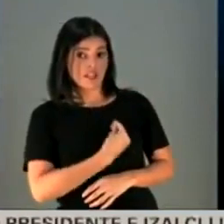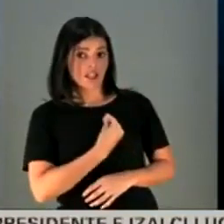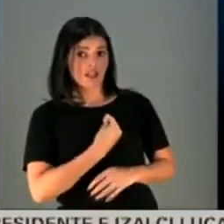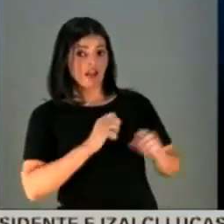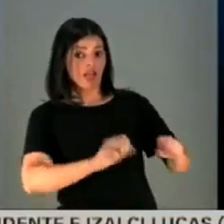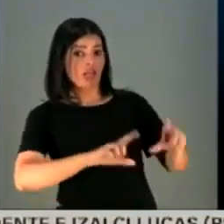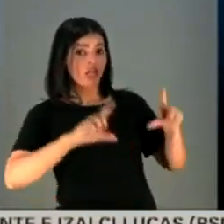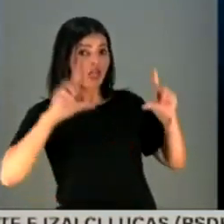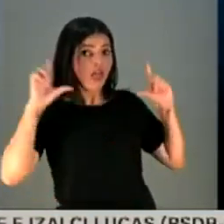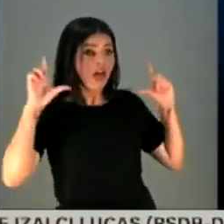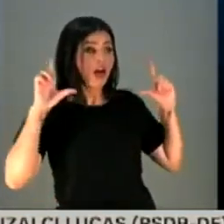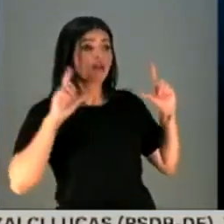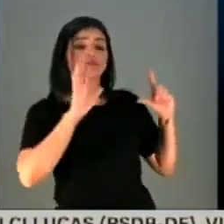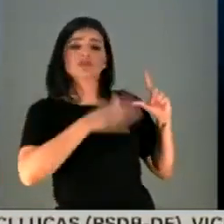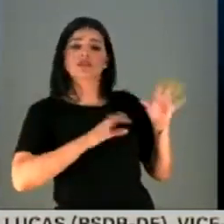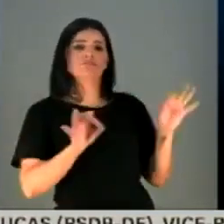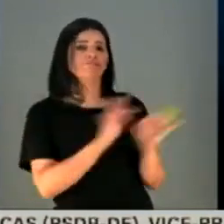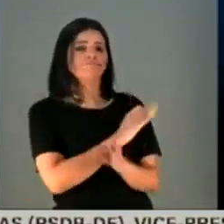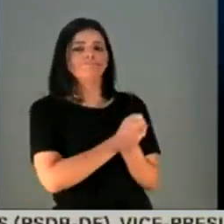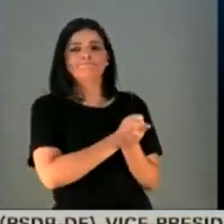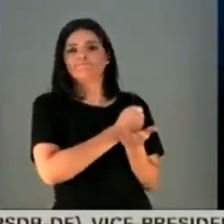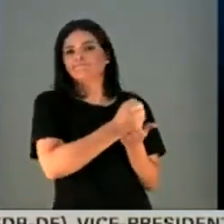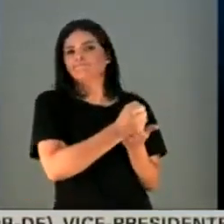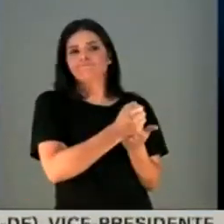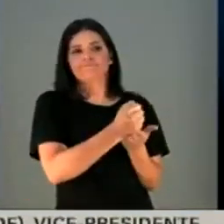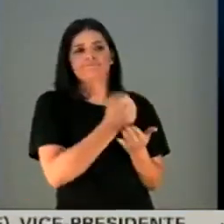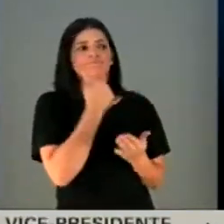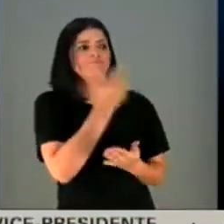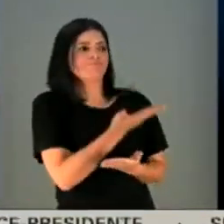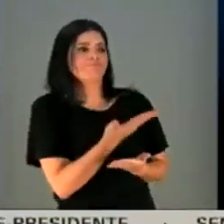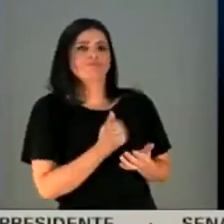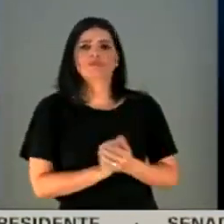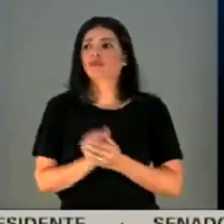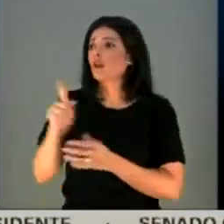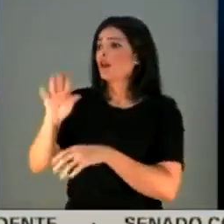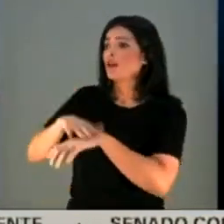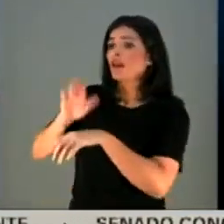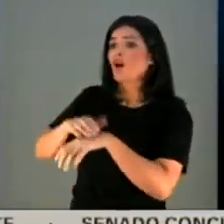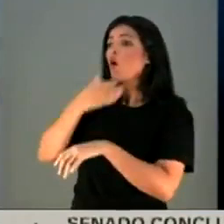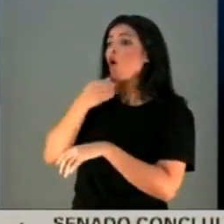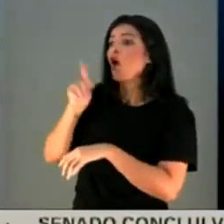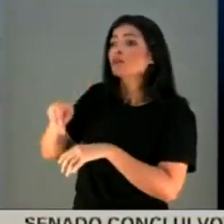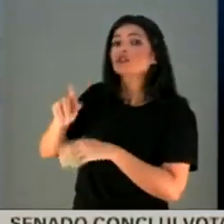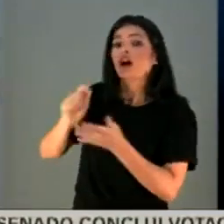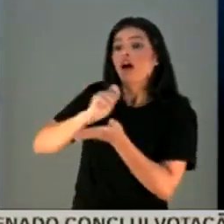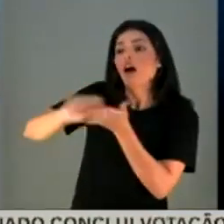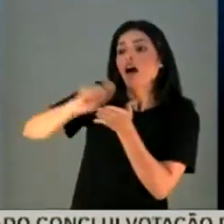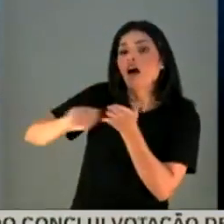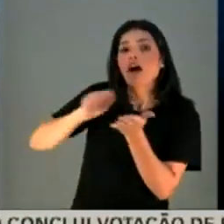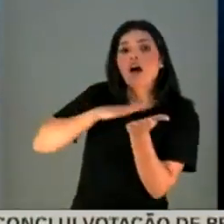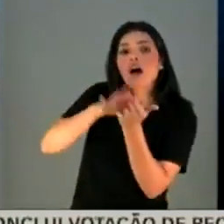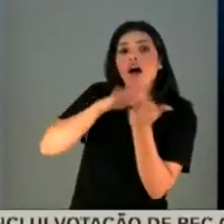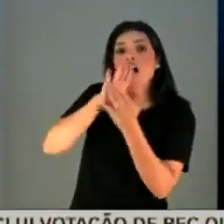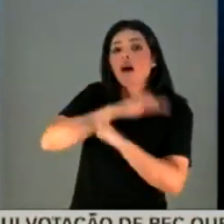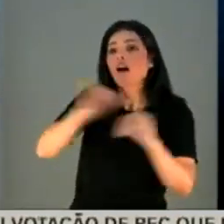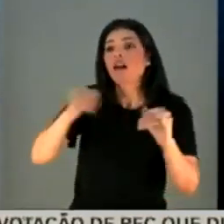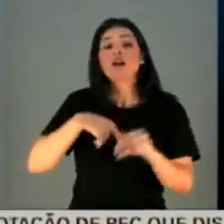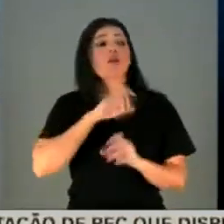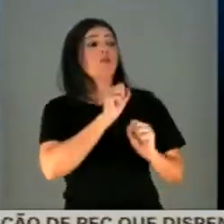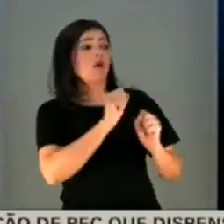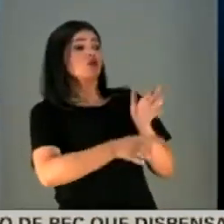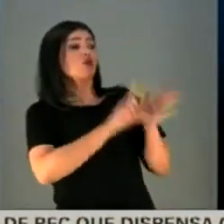dizendo, então já está feito, cara. Não tem mais o conversar. voltar atrás, porque o cara ainda está fazendo a matéria, velho. Você pode voltar atrás com o quê?